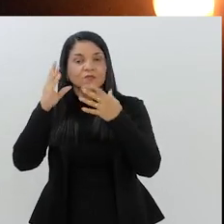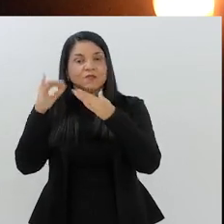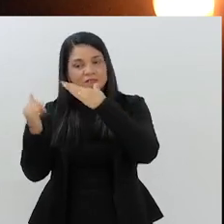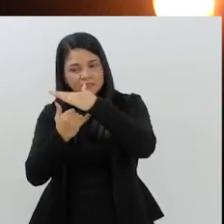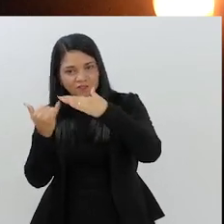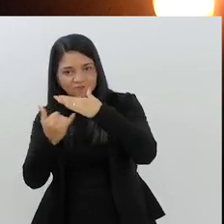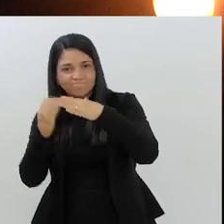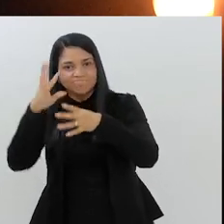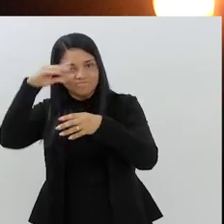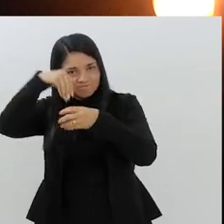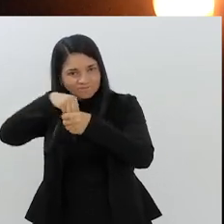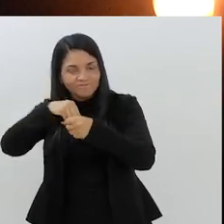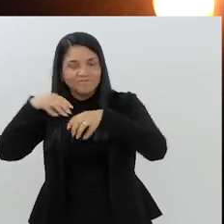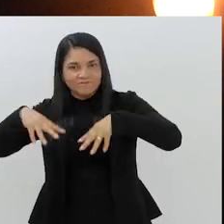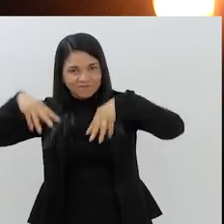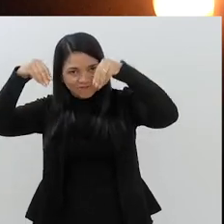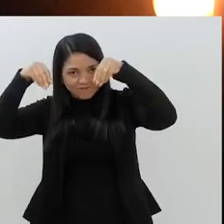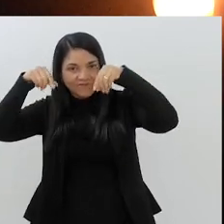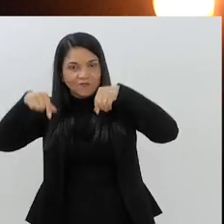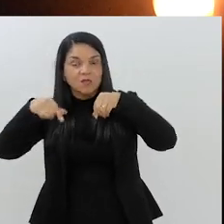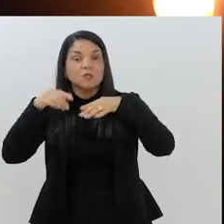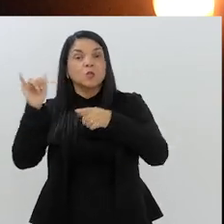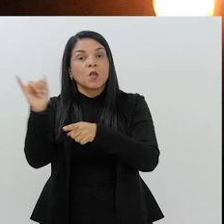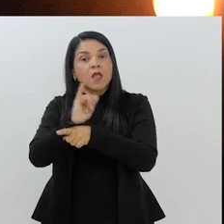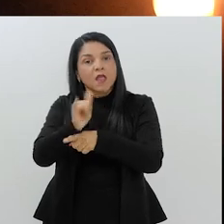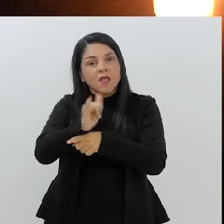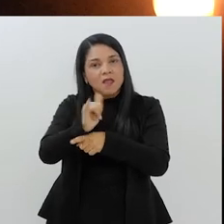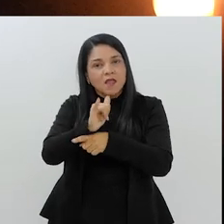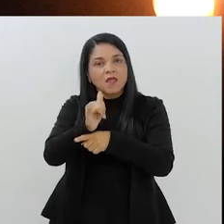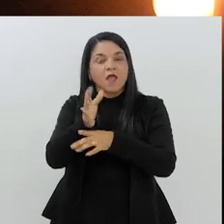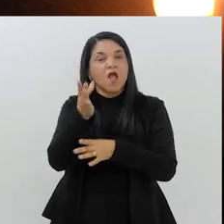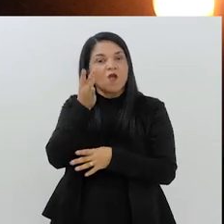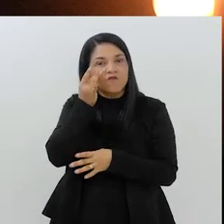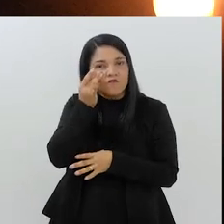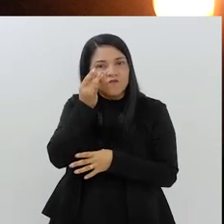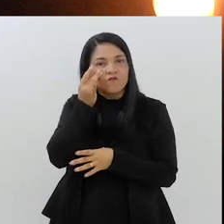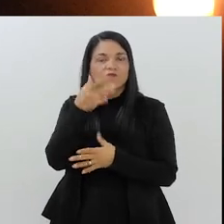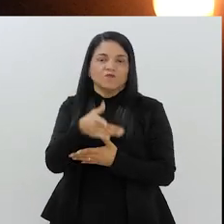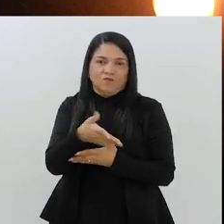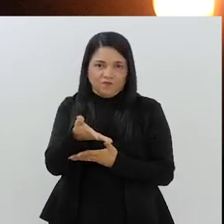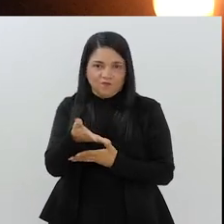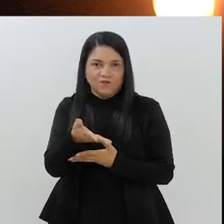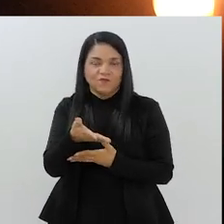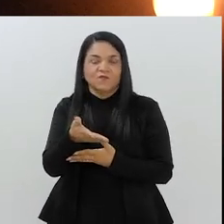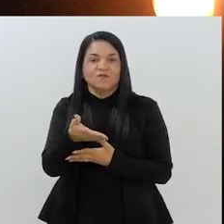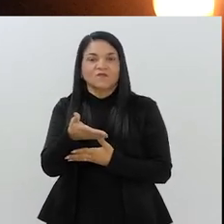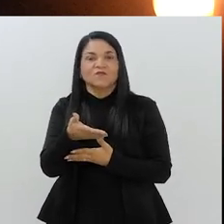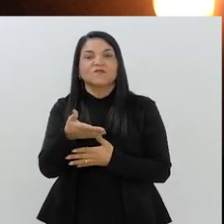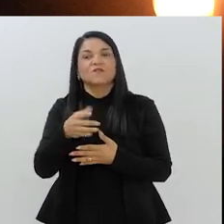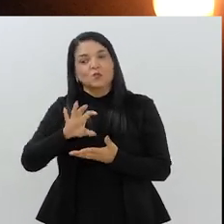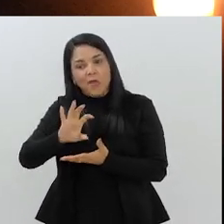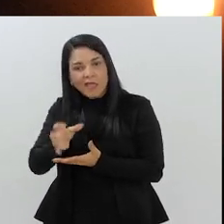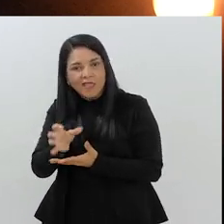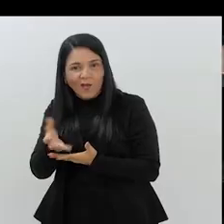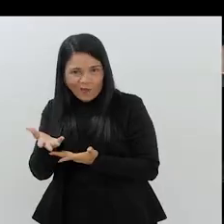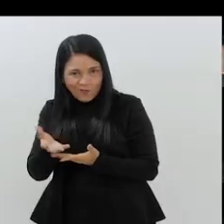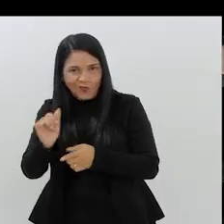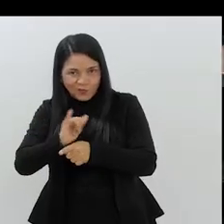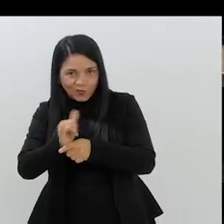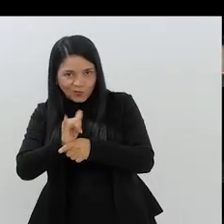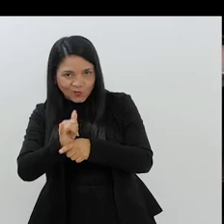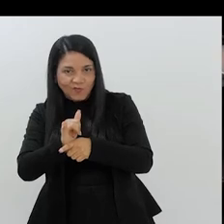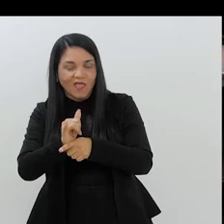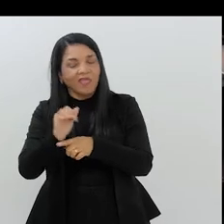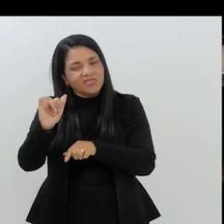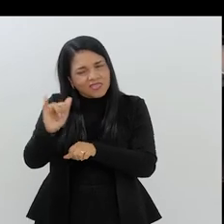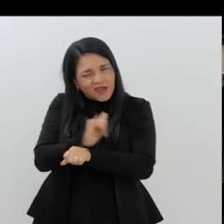evento que a gente faz na entidade, a gente transmite ao vivo no nosso canal no YouTube. E aí fica a saúde, fica lá no nosso canal. Então